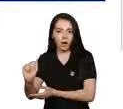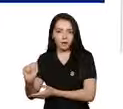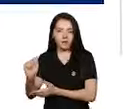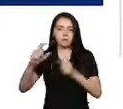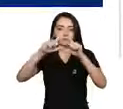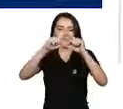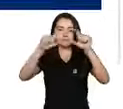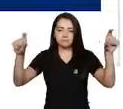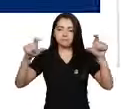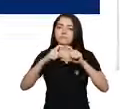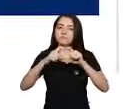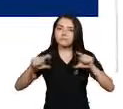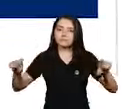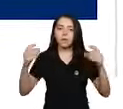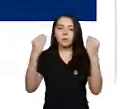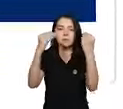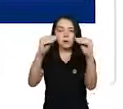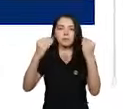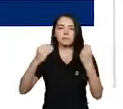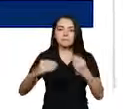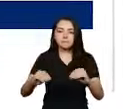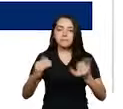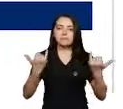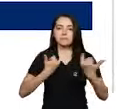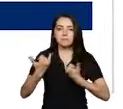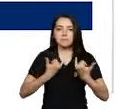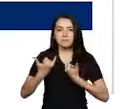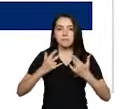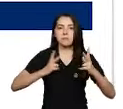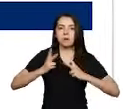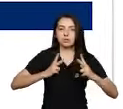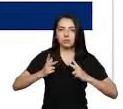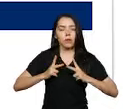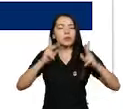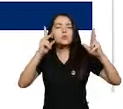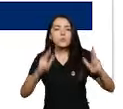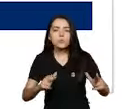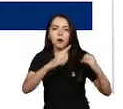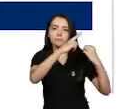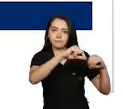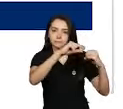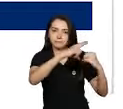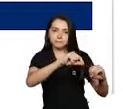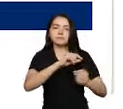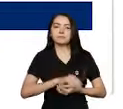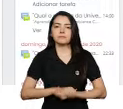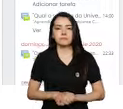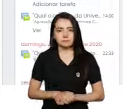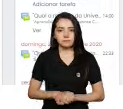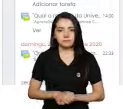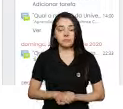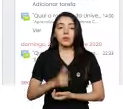Nos espaços em destaque, digite seus dados pessoais de acesso, os mesmos utilizados no Unifor Online.